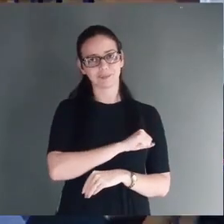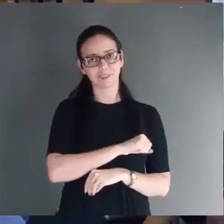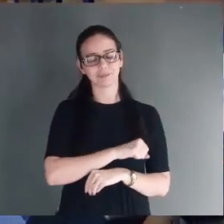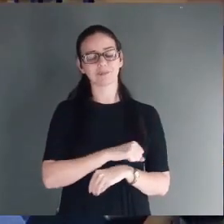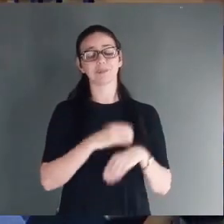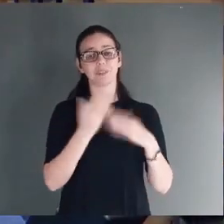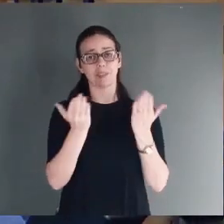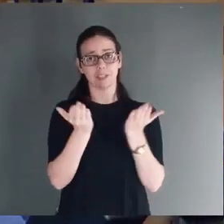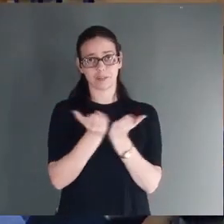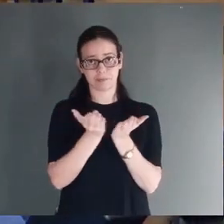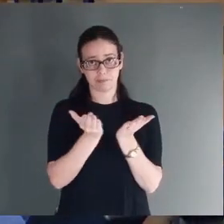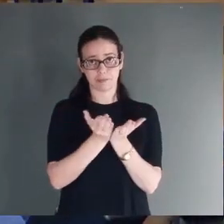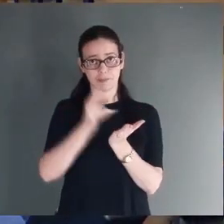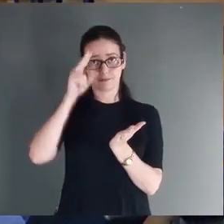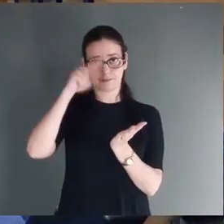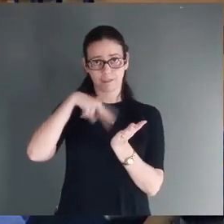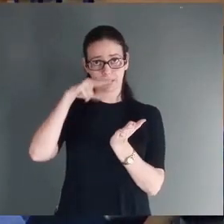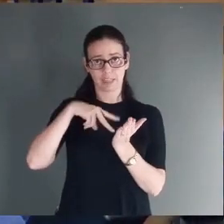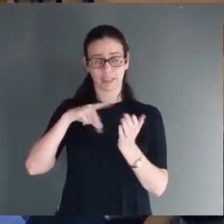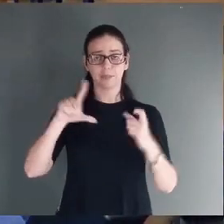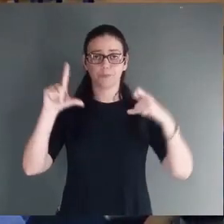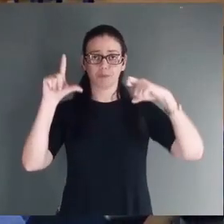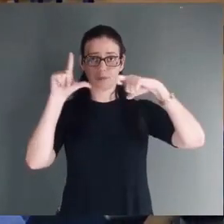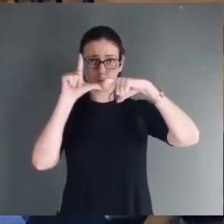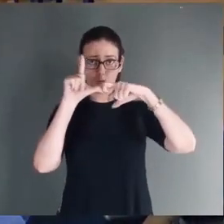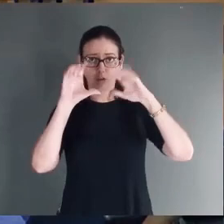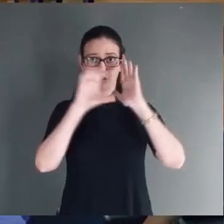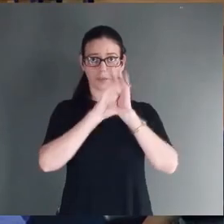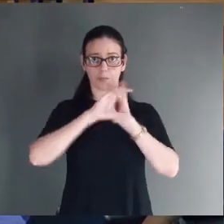Abra só comigo o Evangelho de Lucas, no capítulo 2.